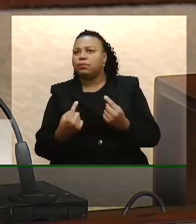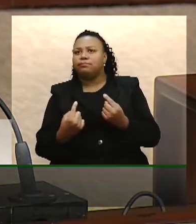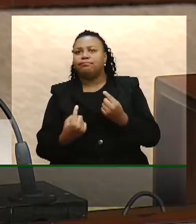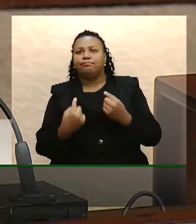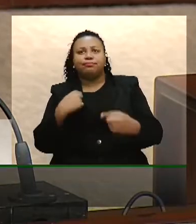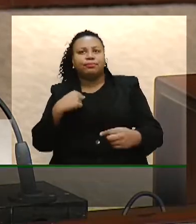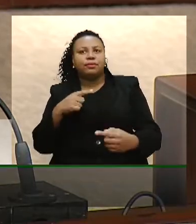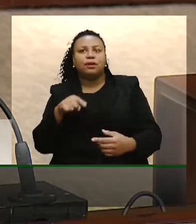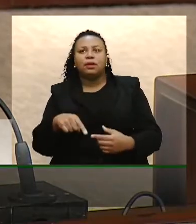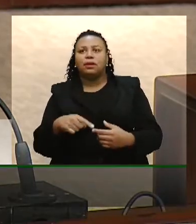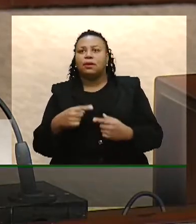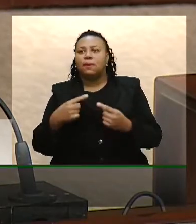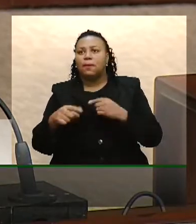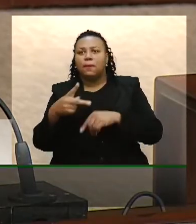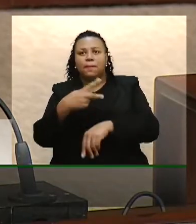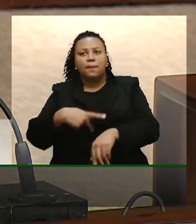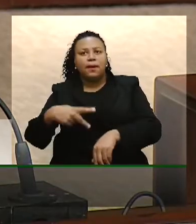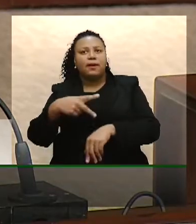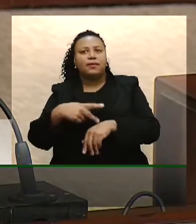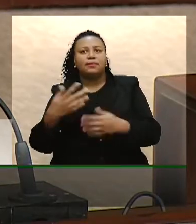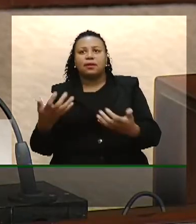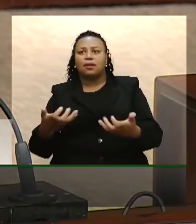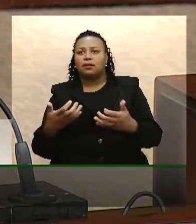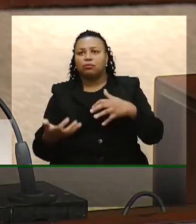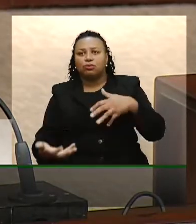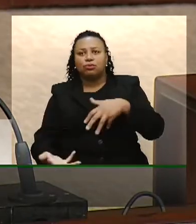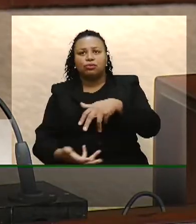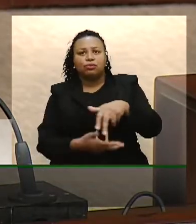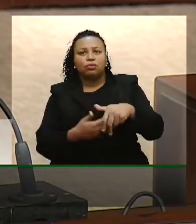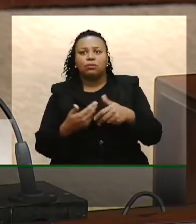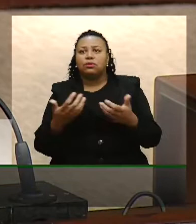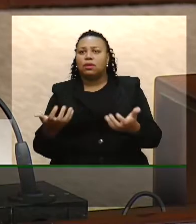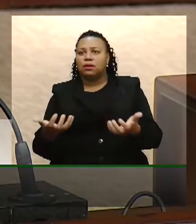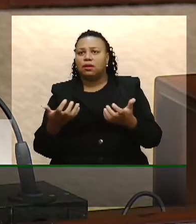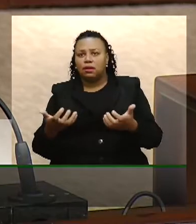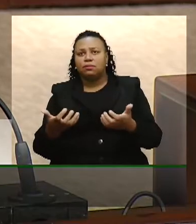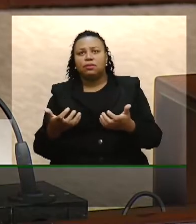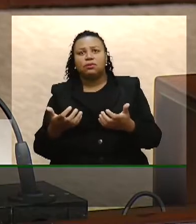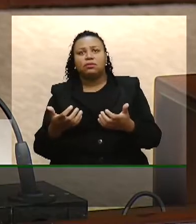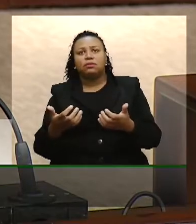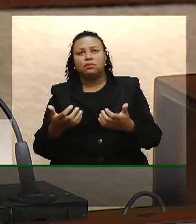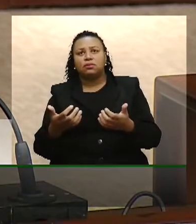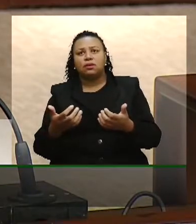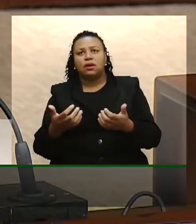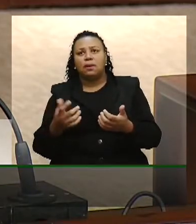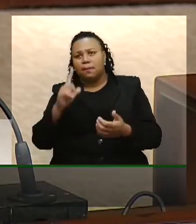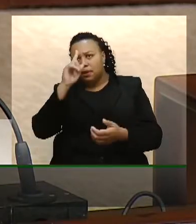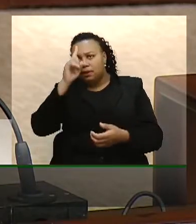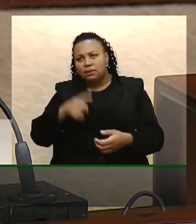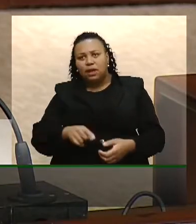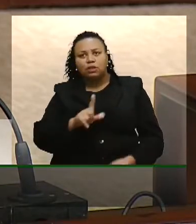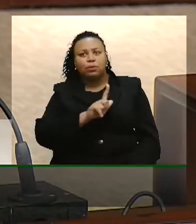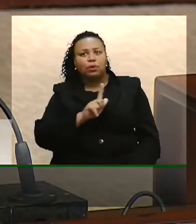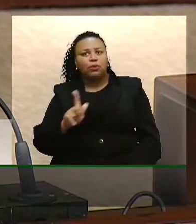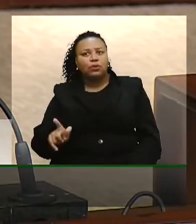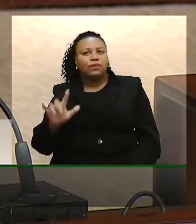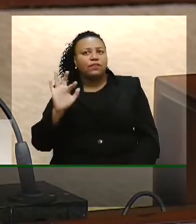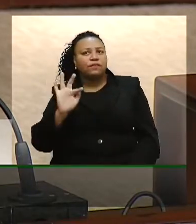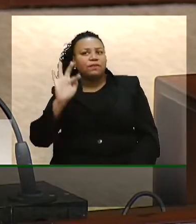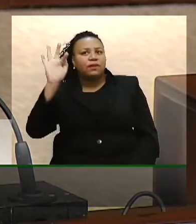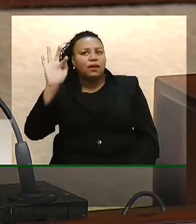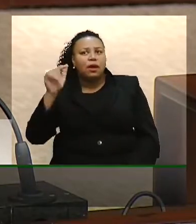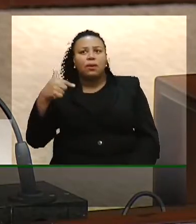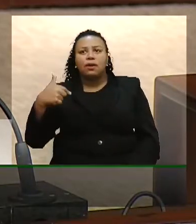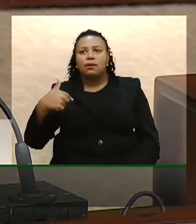do país que nós queremos e do mundo que nós queremos. É ditada por esse governo federal que